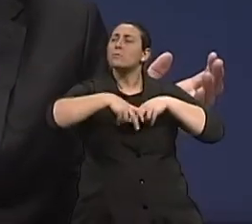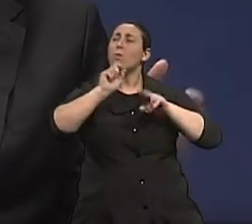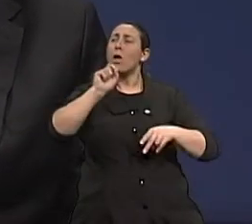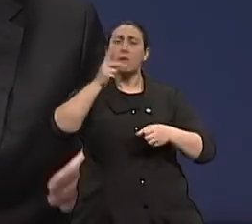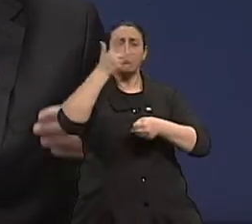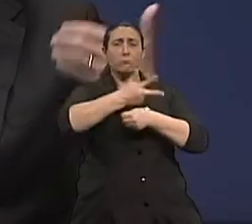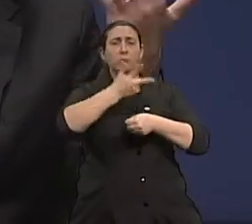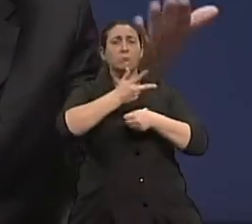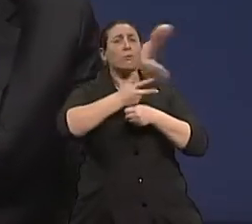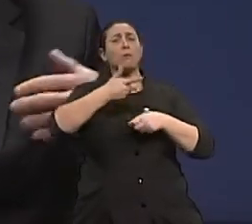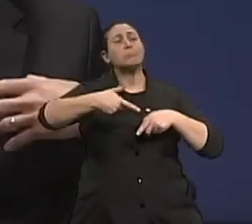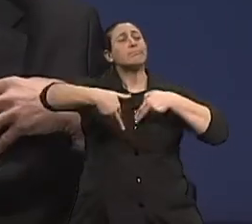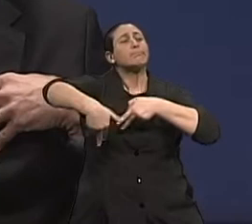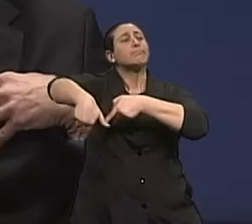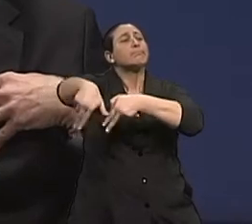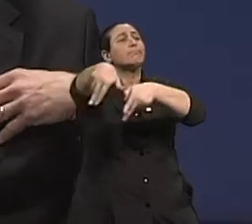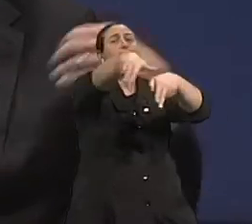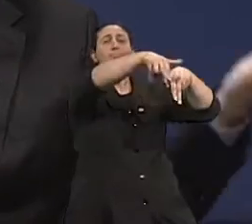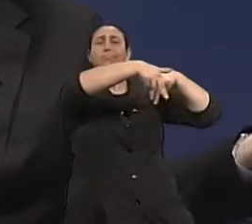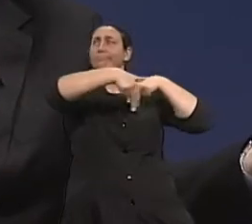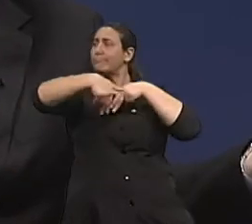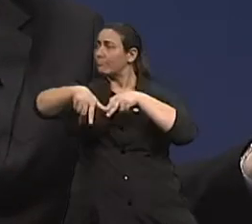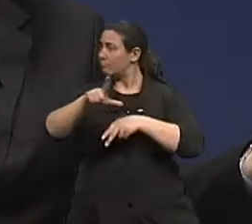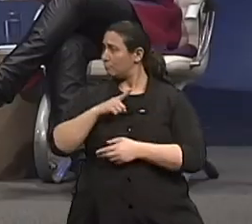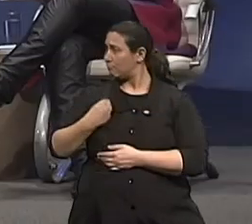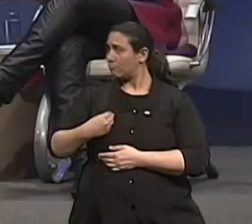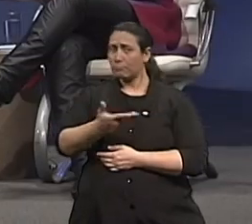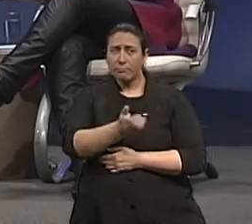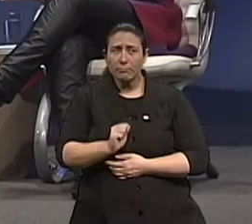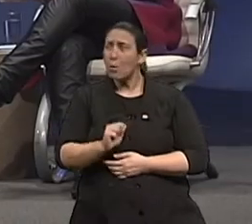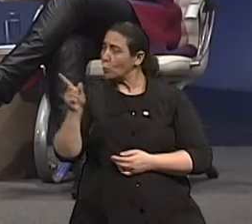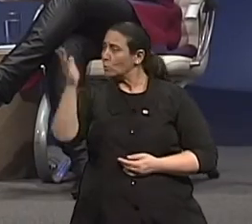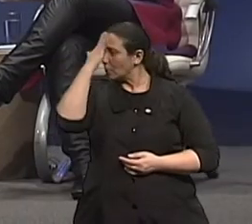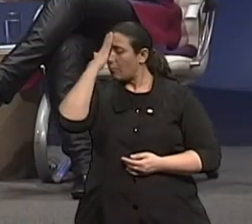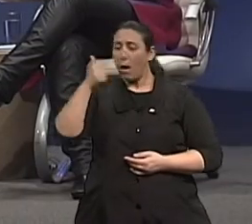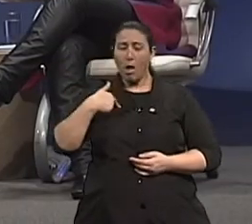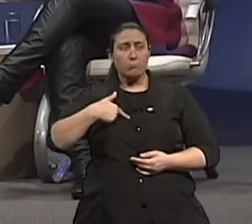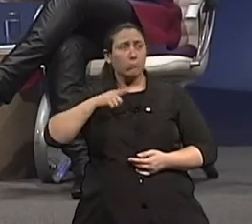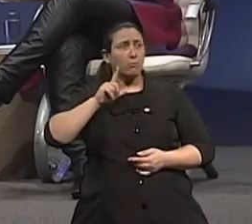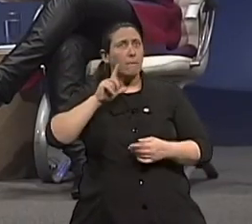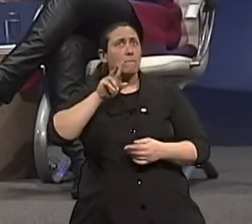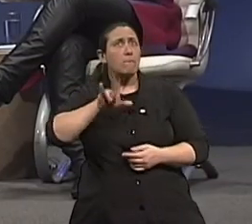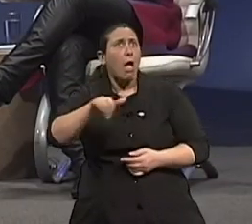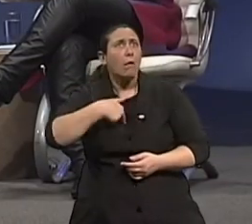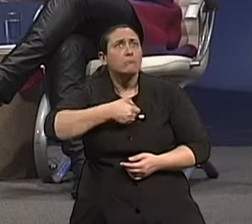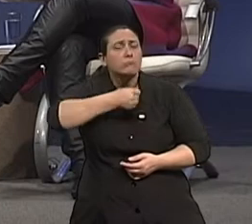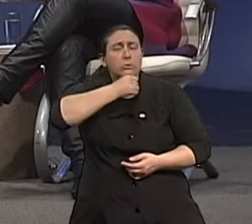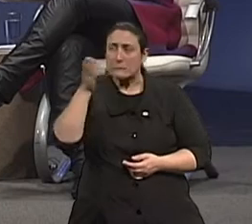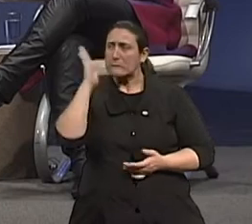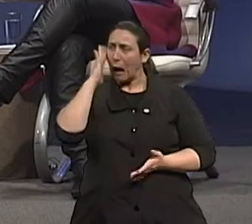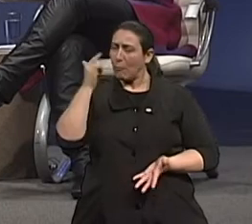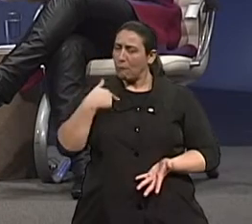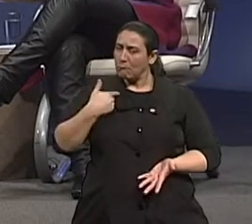idosos está aumentando, de repente eu sei que eu vou envelhecer, tu sabes que vai envelhecer, é assim, como é que a gente faz para envelhecer bem? E eu acho que